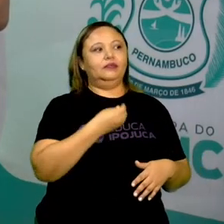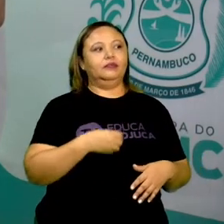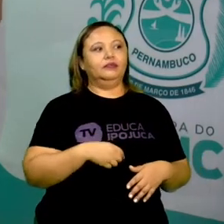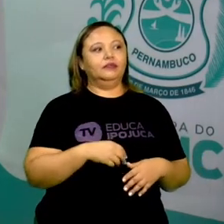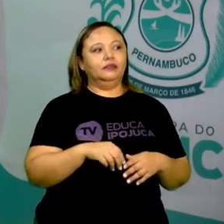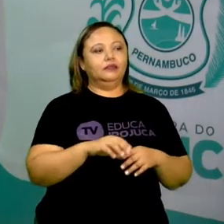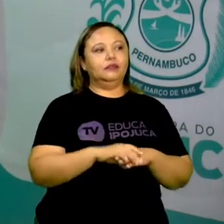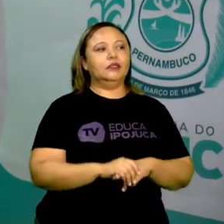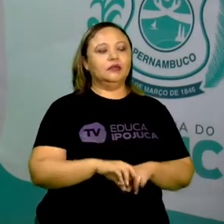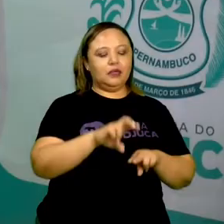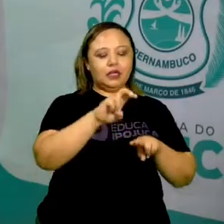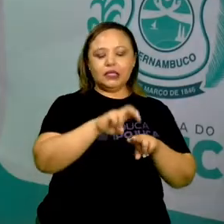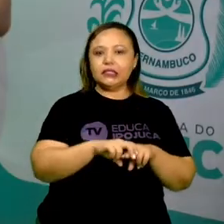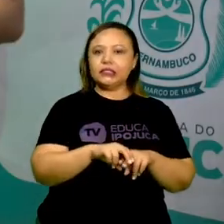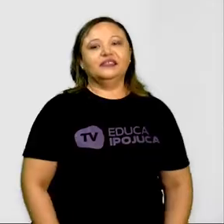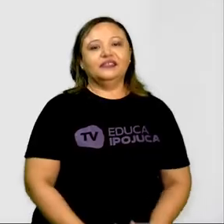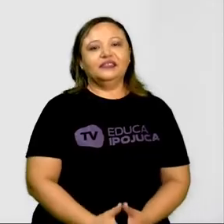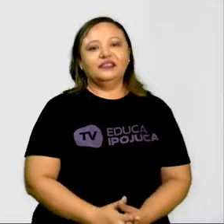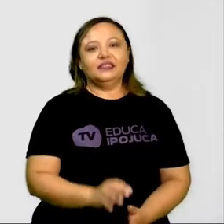de ônibus.